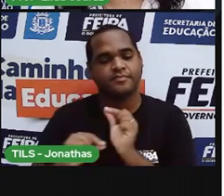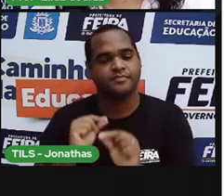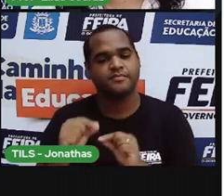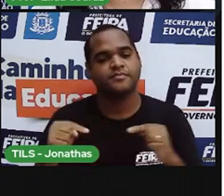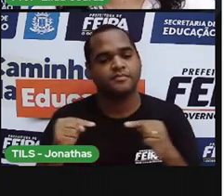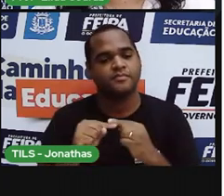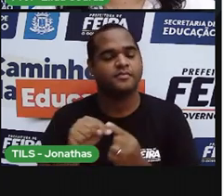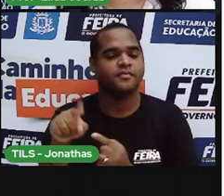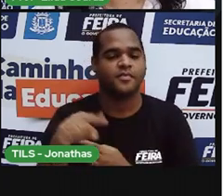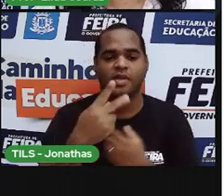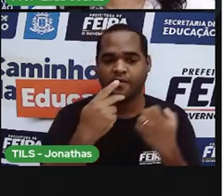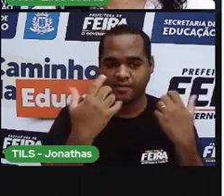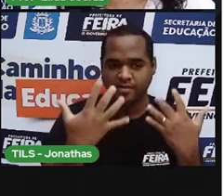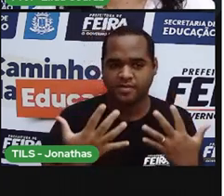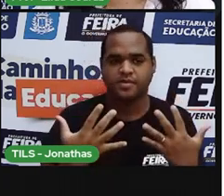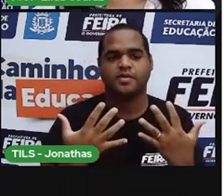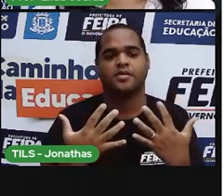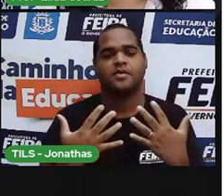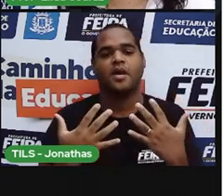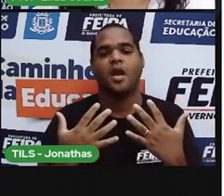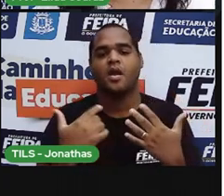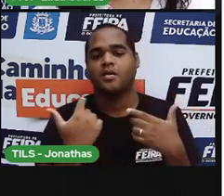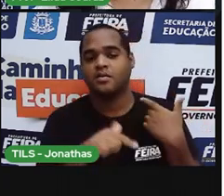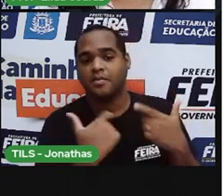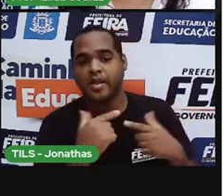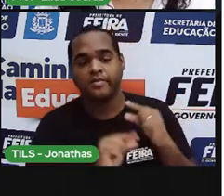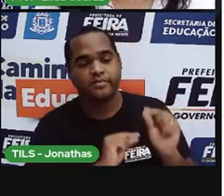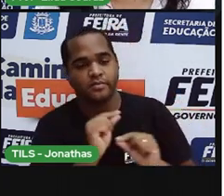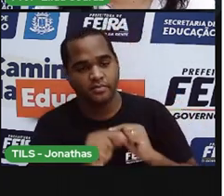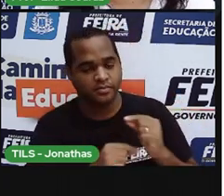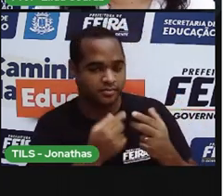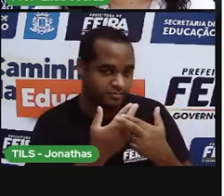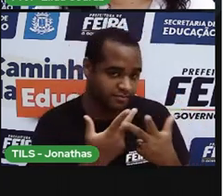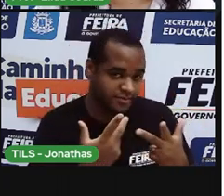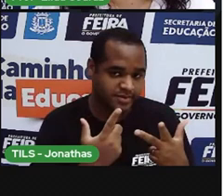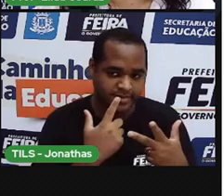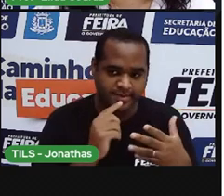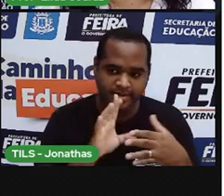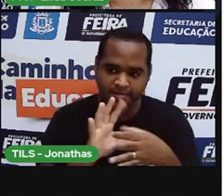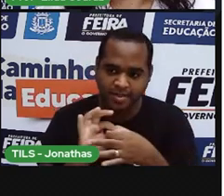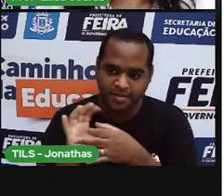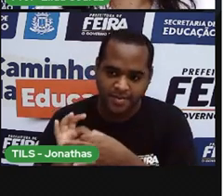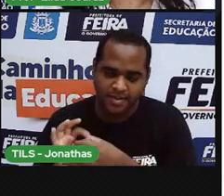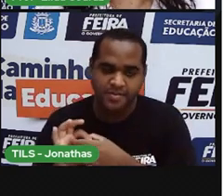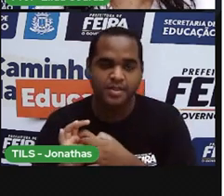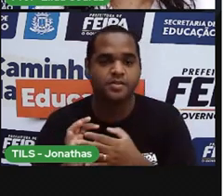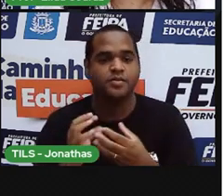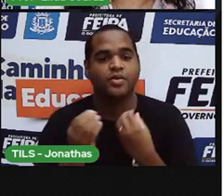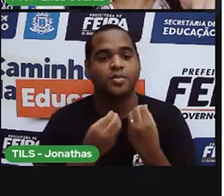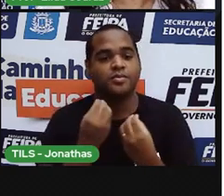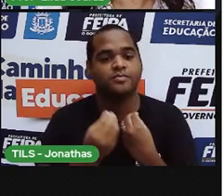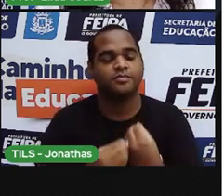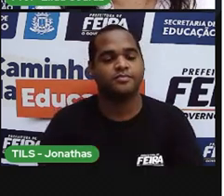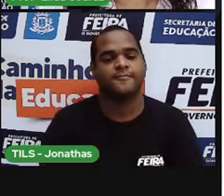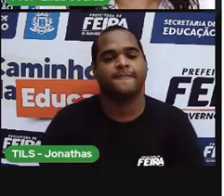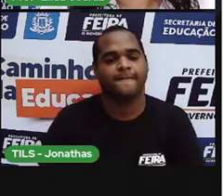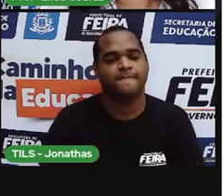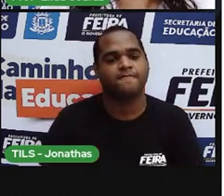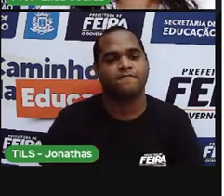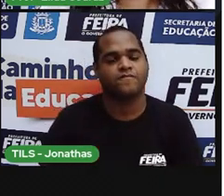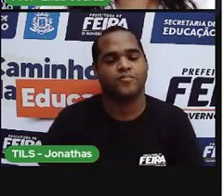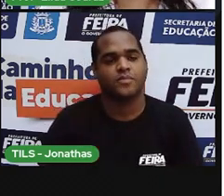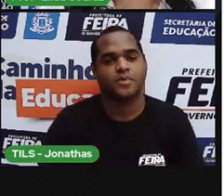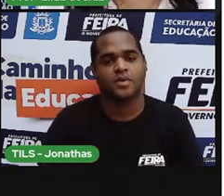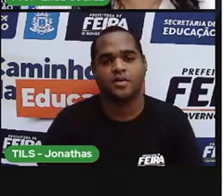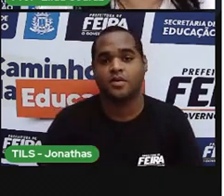onde você quer trabalhar e onde você se encaixaria melhor. Você pode estar